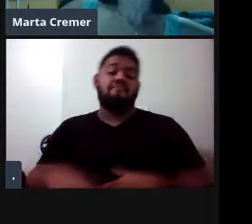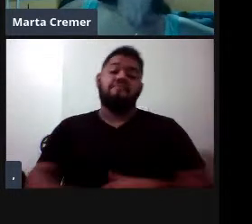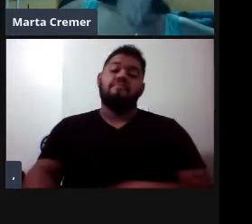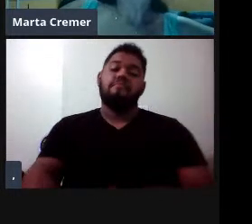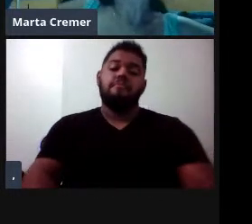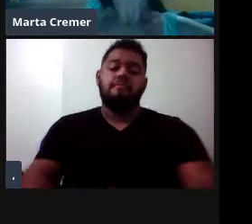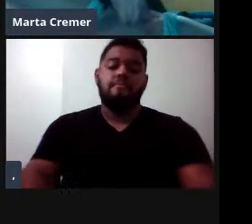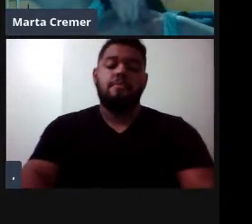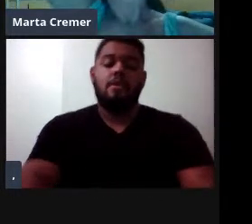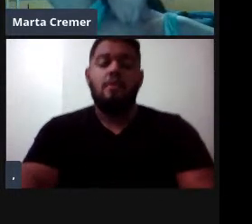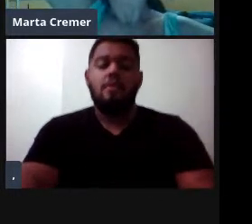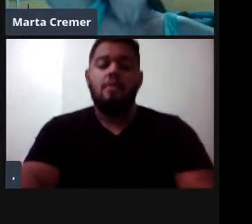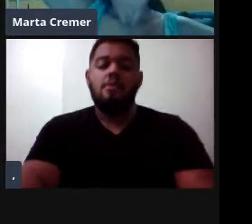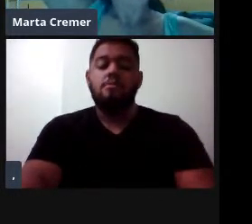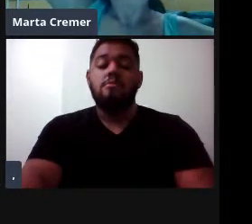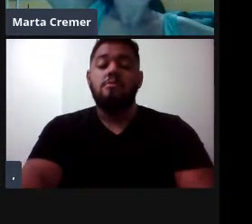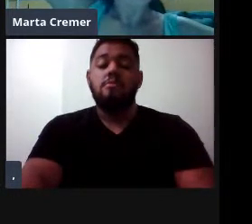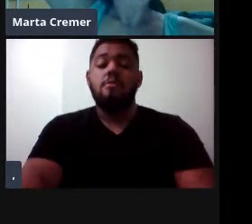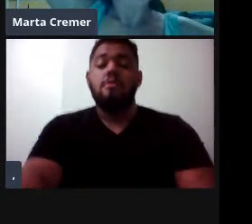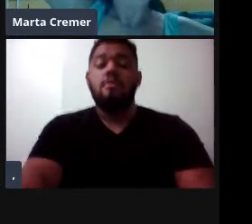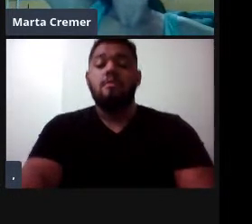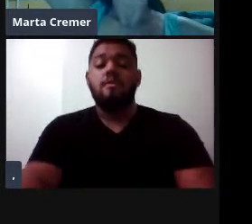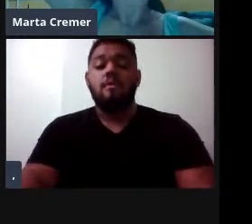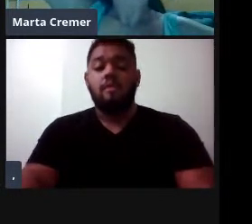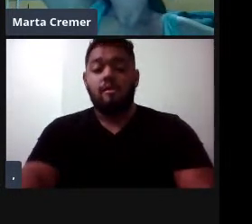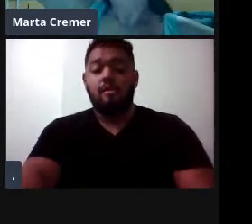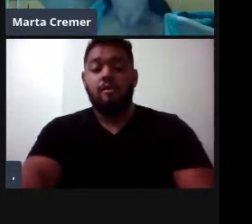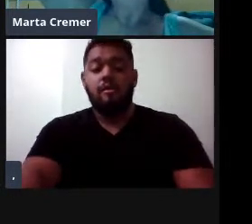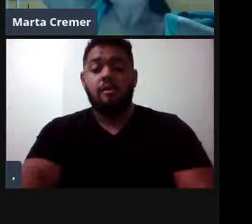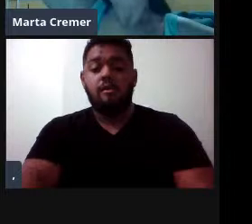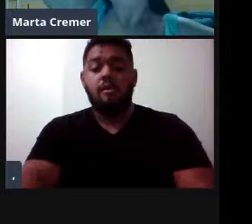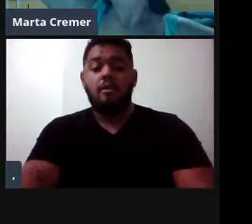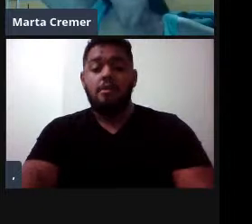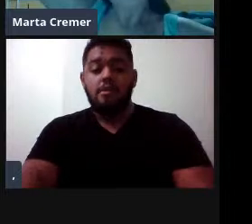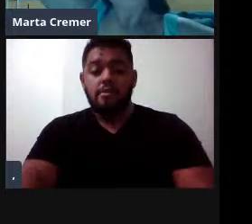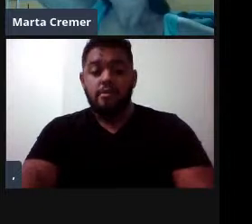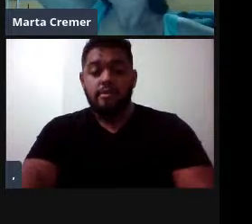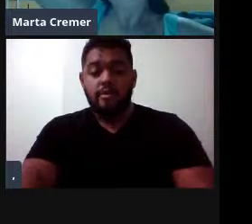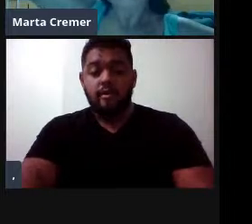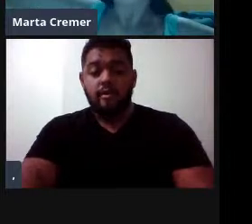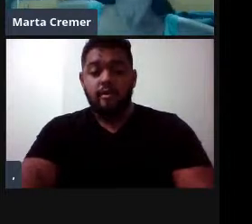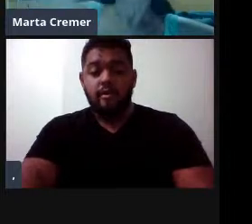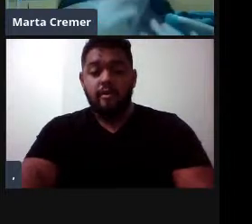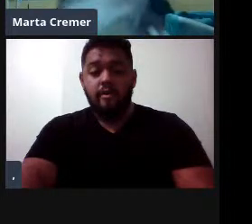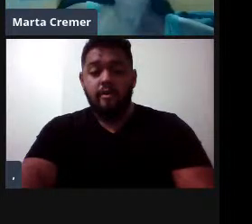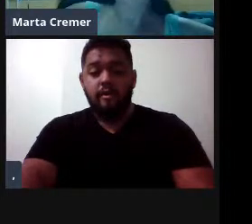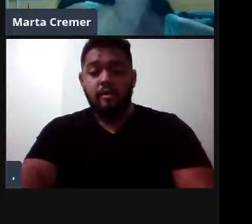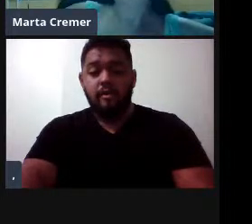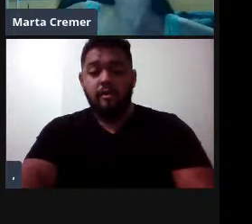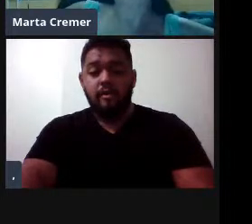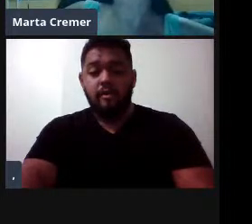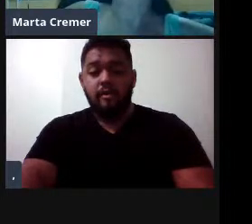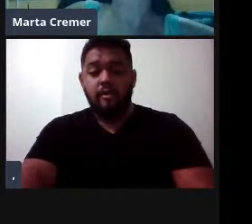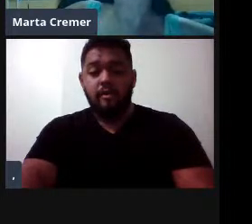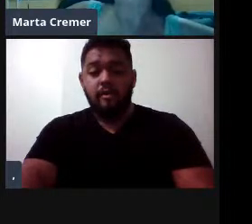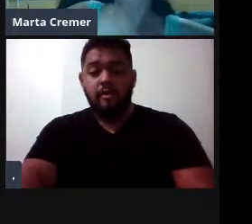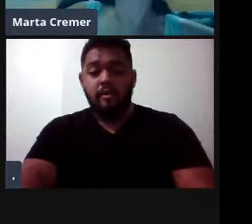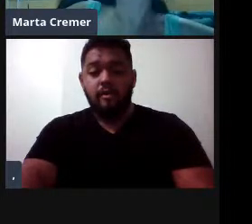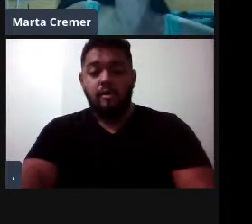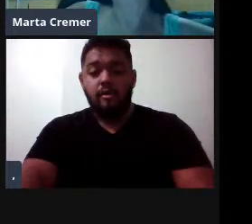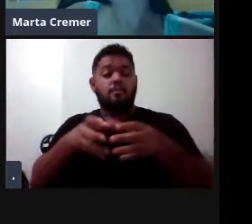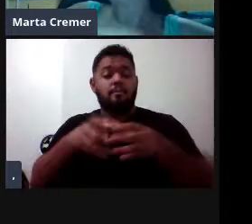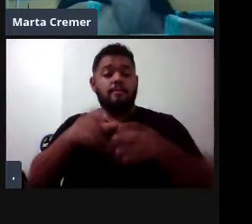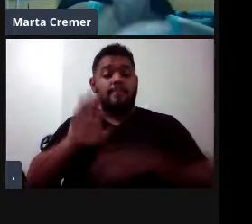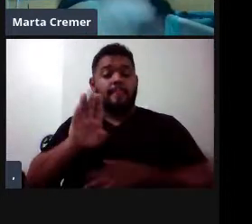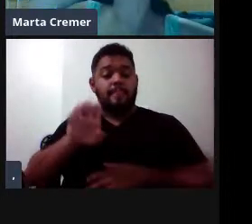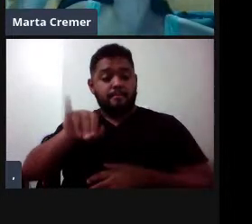e ainda por fim, na ordem carnívora, a família do Benid, a família do Benid é uma família restrita às morsas, né, e as